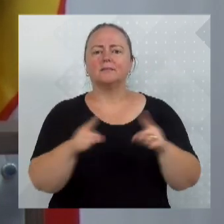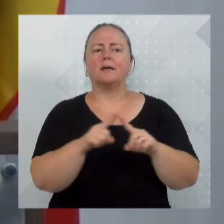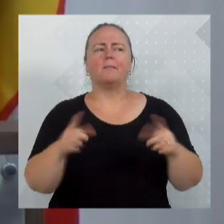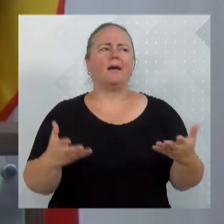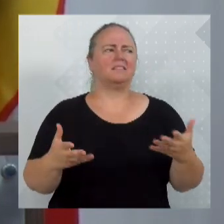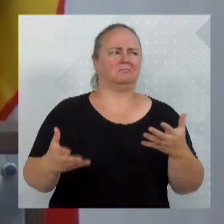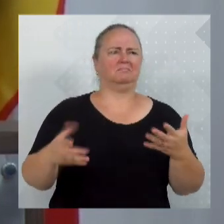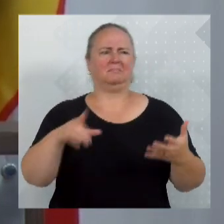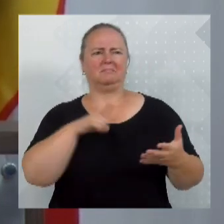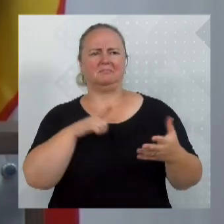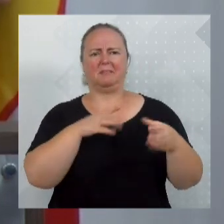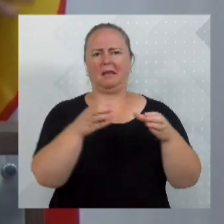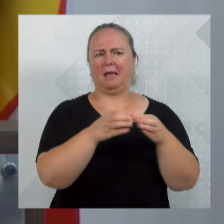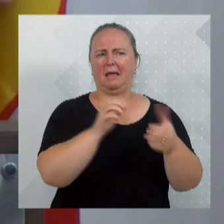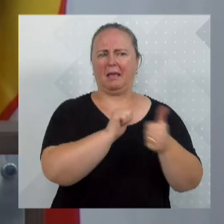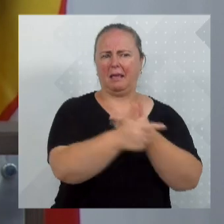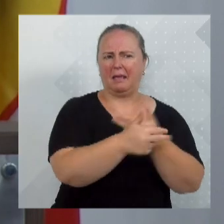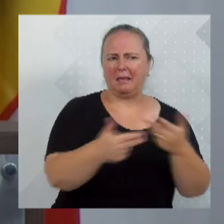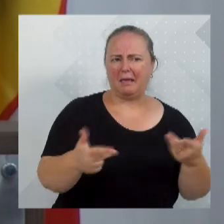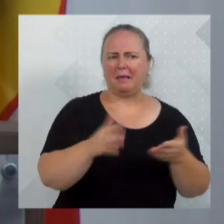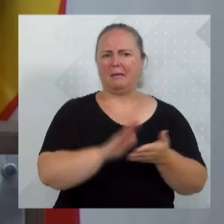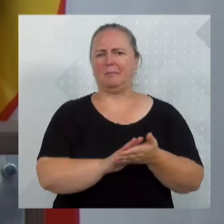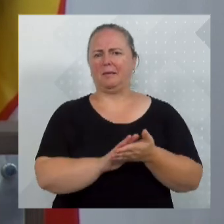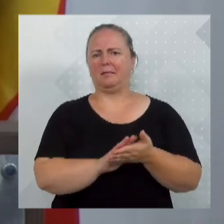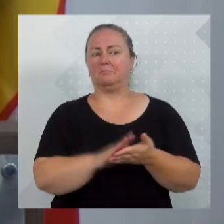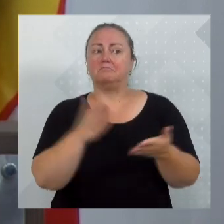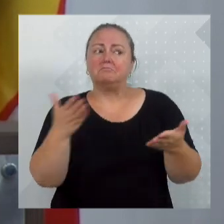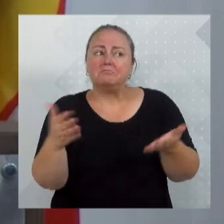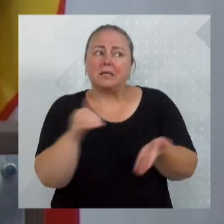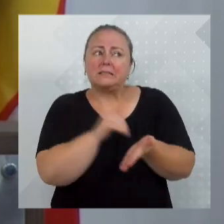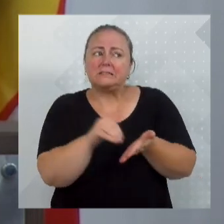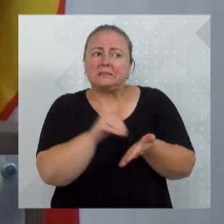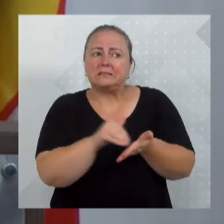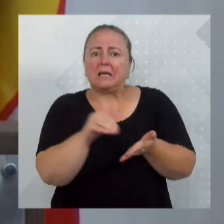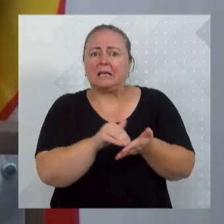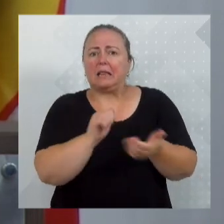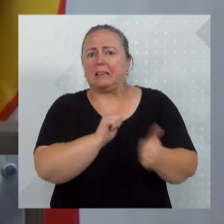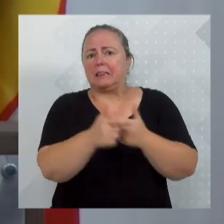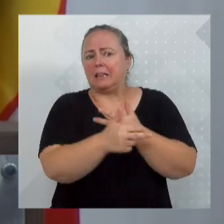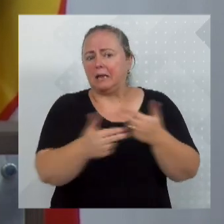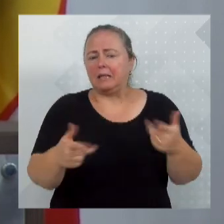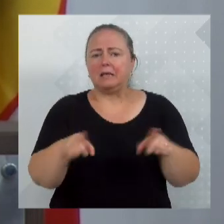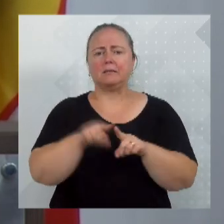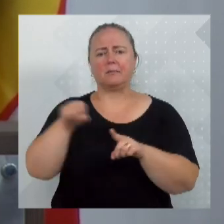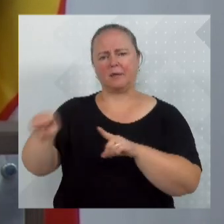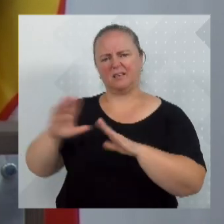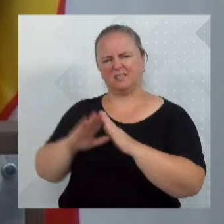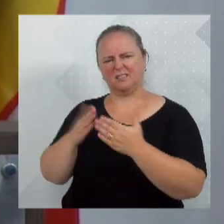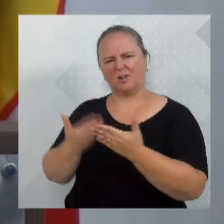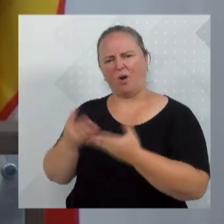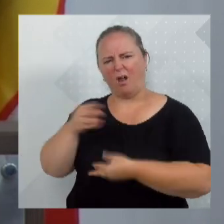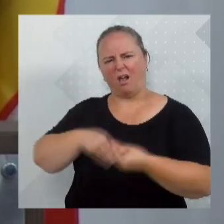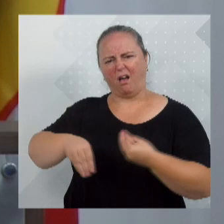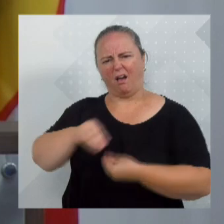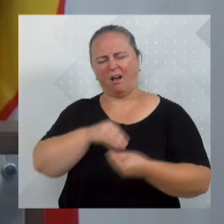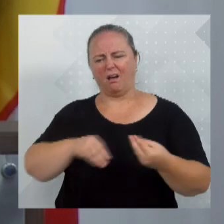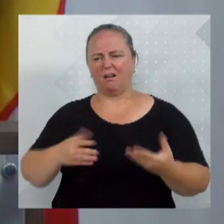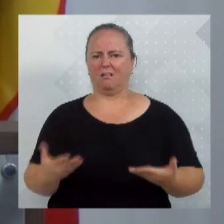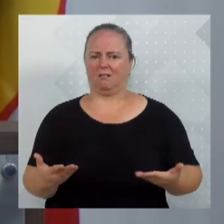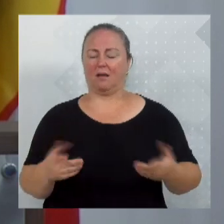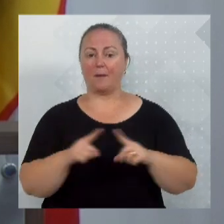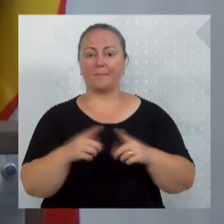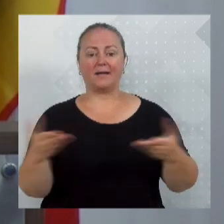equipes de esporte, gerenciado talvez pela Secretaria de Esporte da cidade, e pela Escola Paulina Wagner. Só que agora que o centro foi